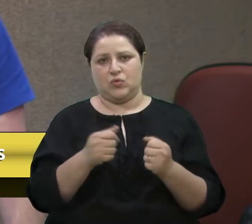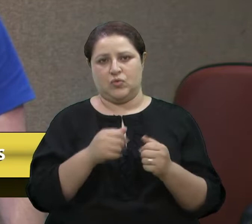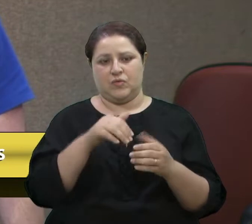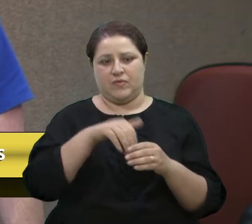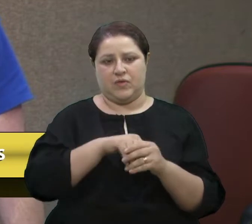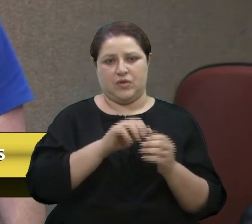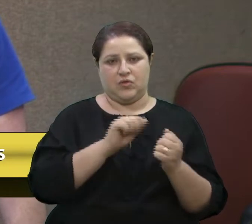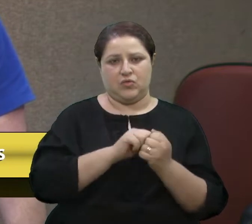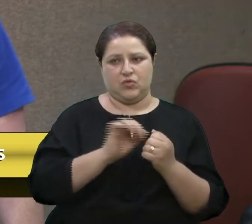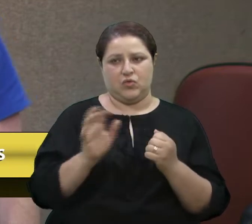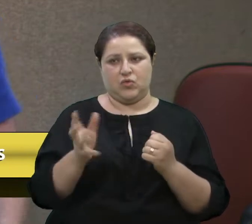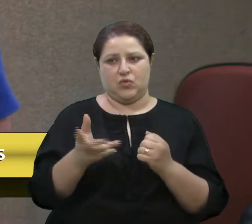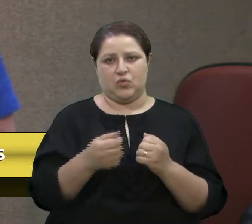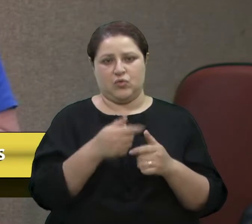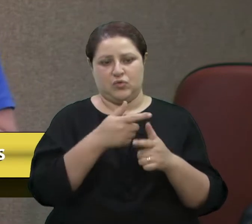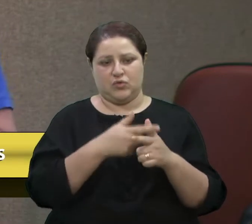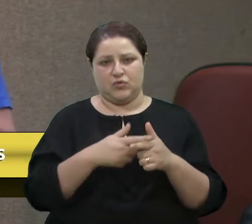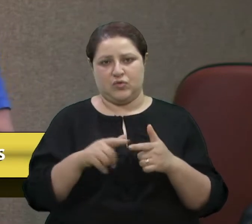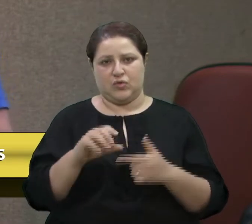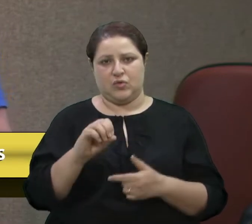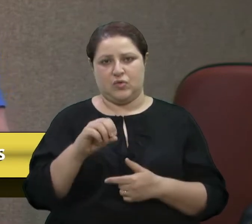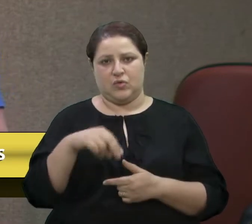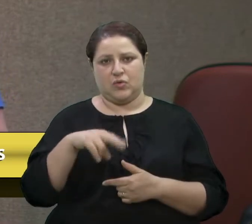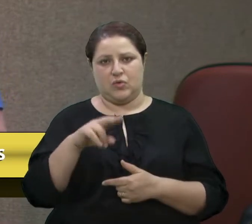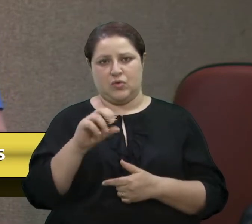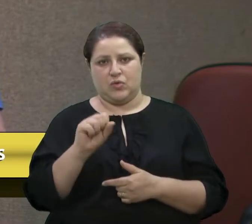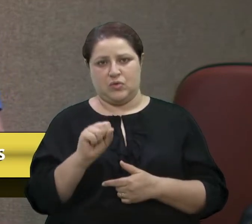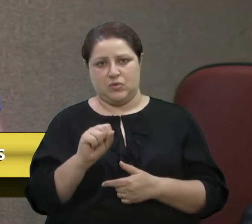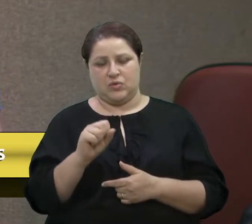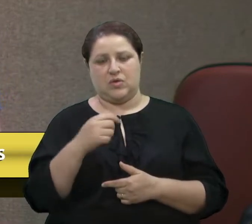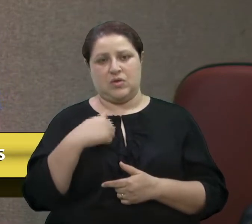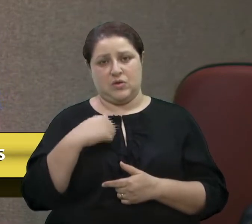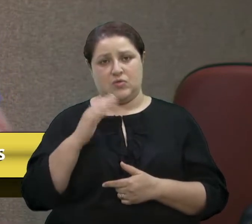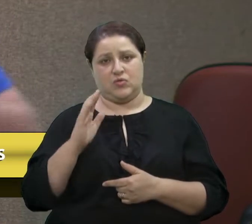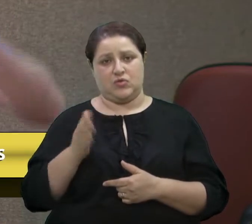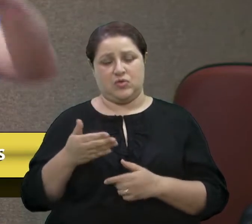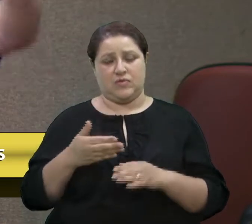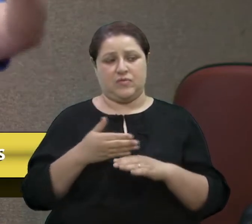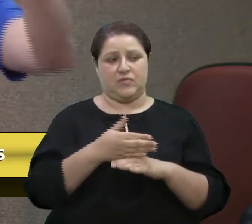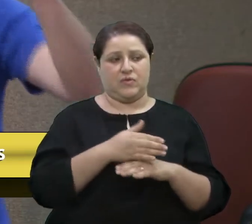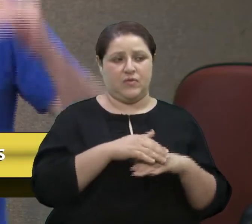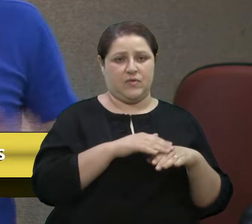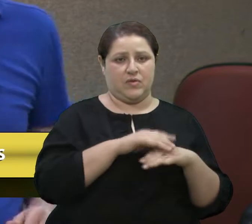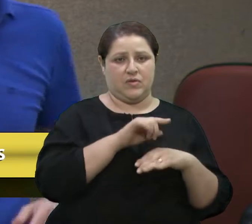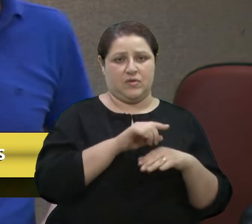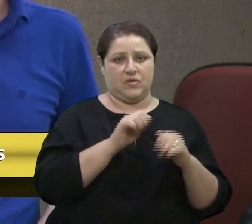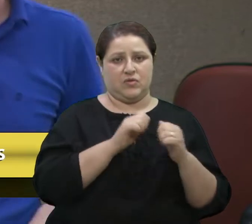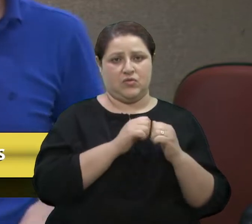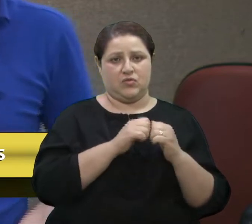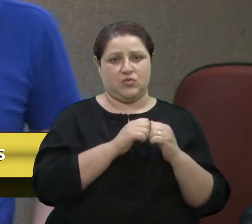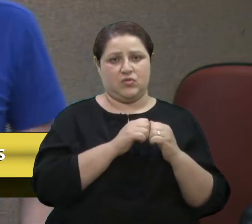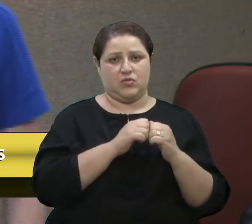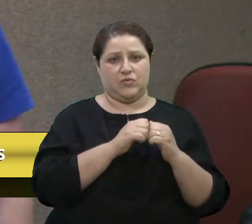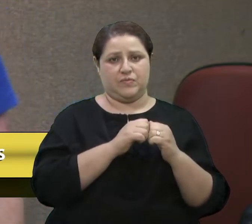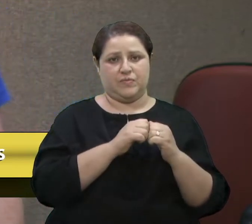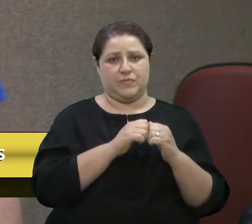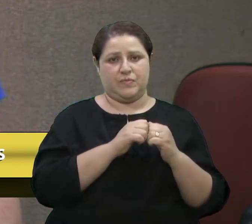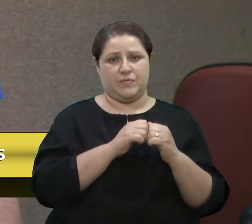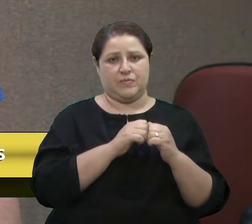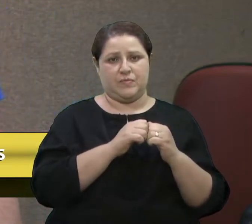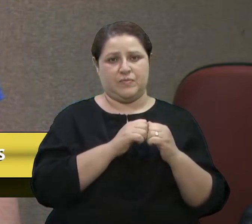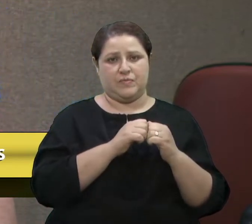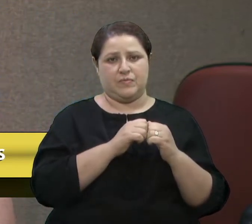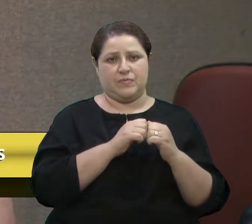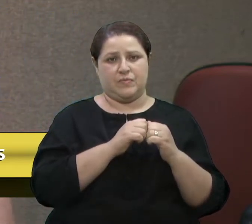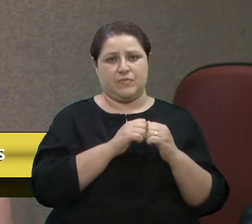Mas a senhora não. Eu fui lá, conversei com a senhora, outros vereadores foram, eu fui com o Daneluz, me lembro bem, fomos visitar a senhora, conversar,